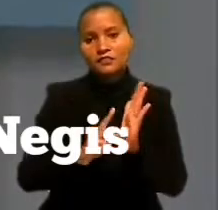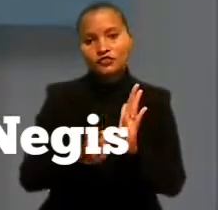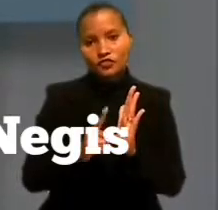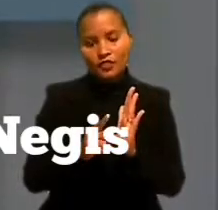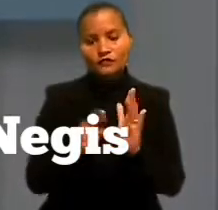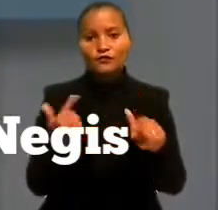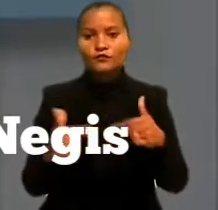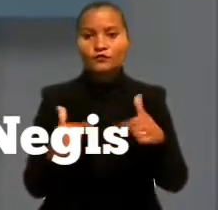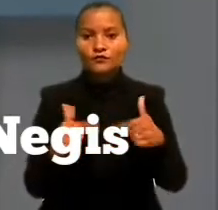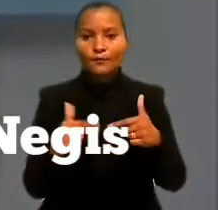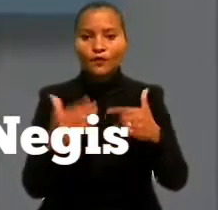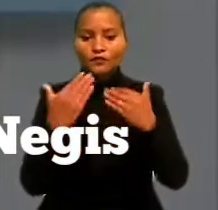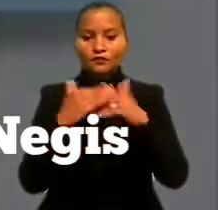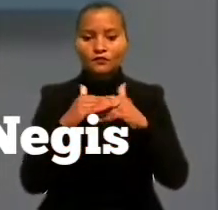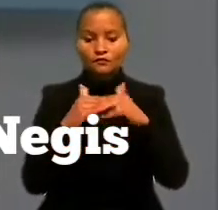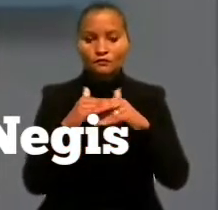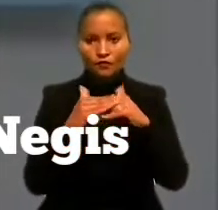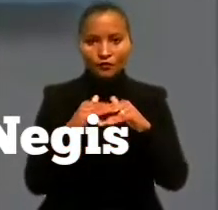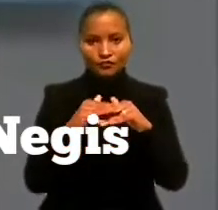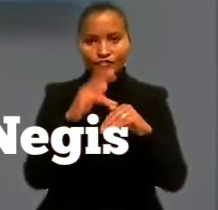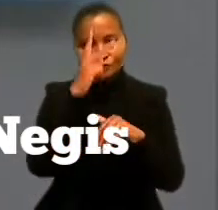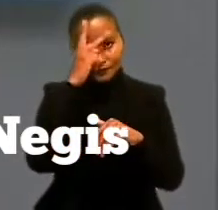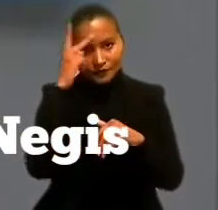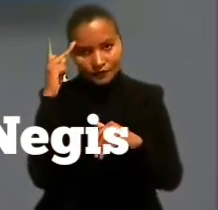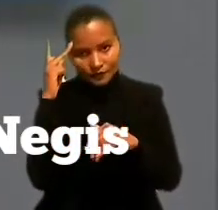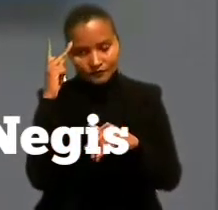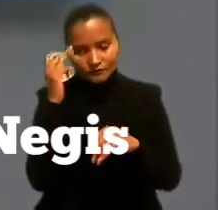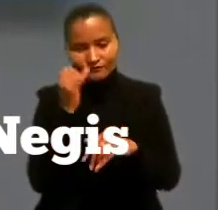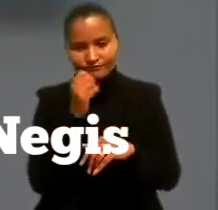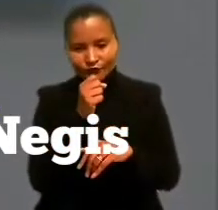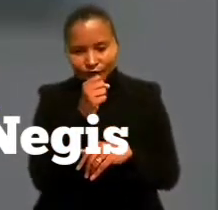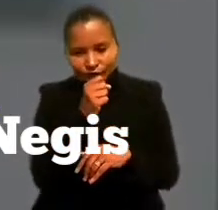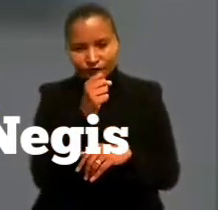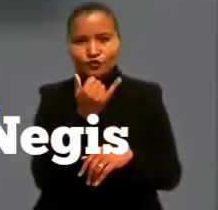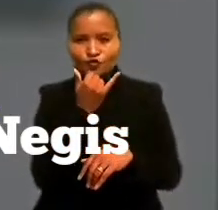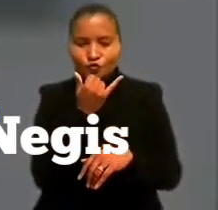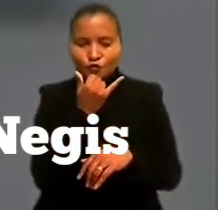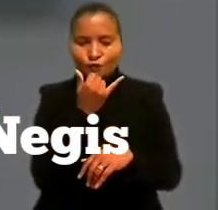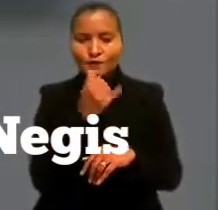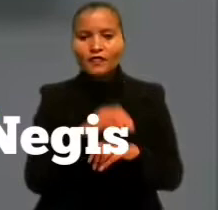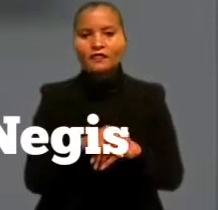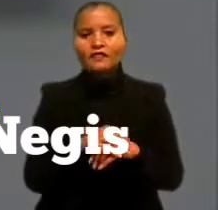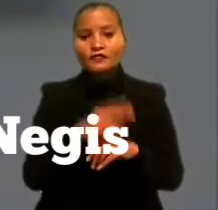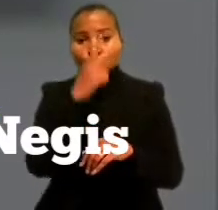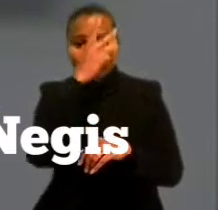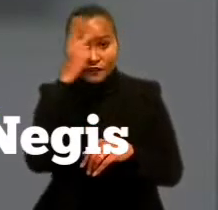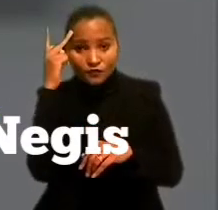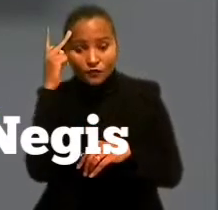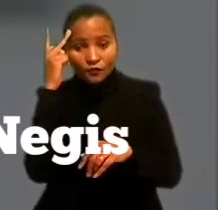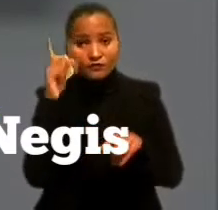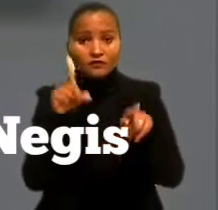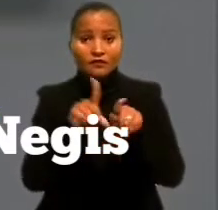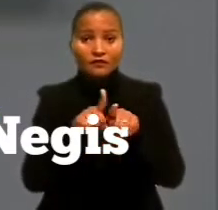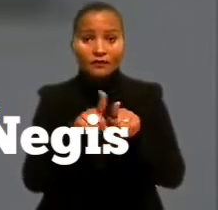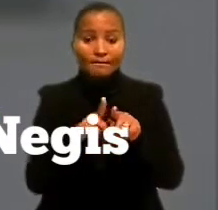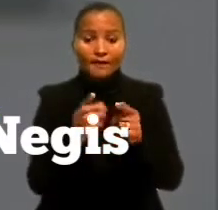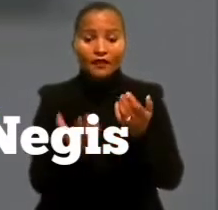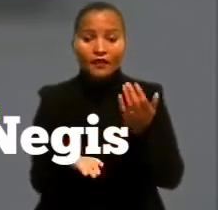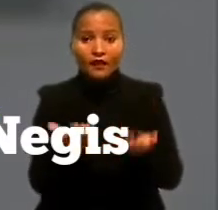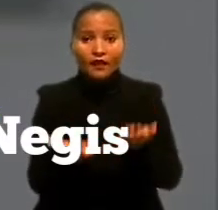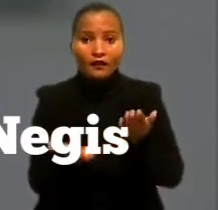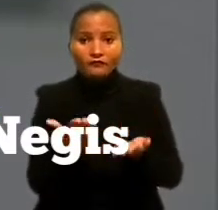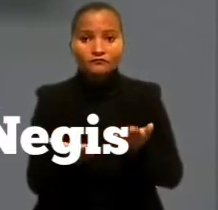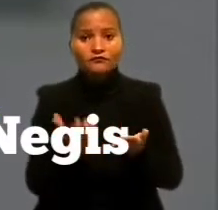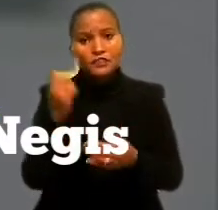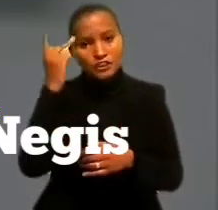pelo Sindicato dos Trabalhadores em Transporte Urbano de Passageiros e Cargas de Guarulhos,